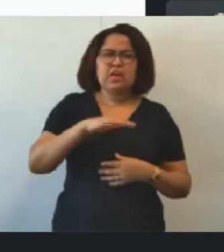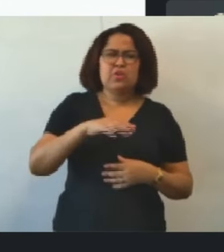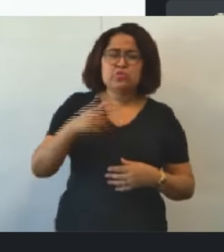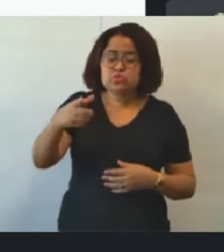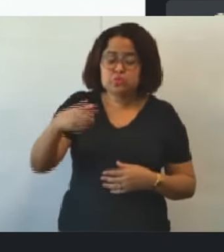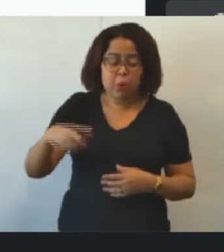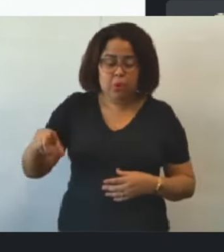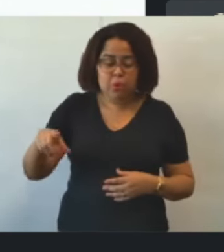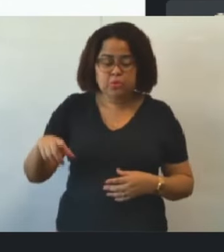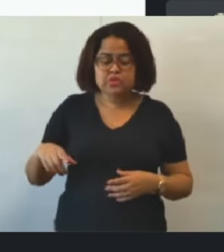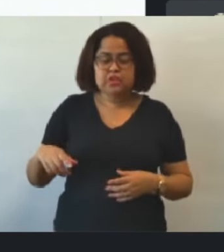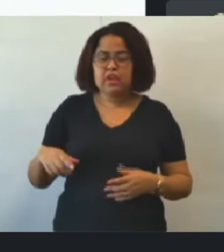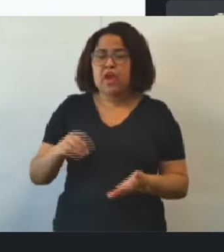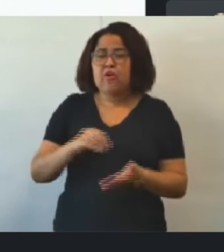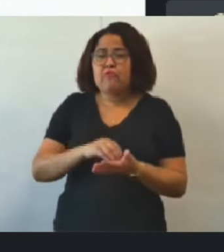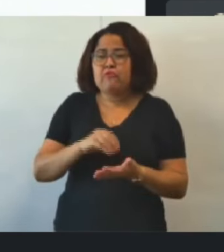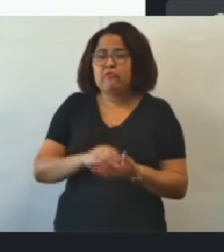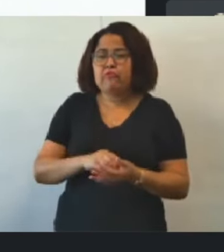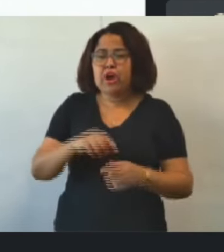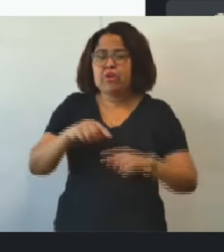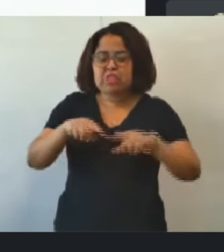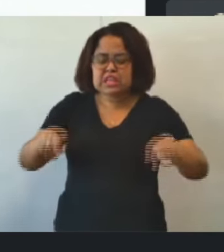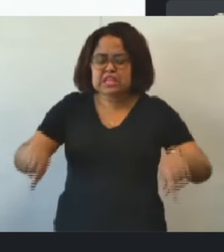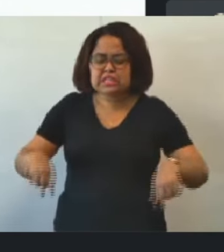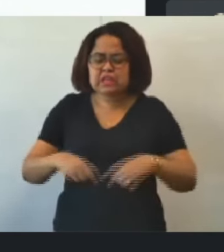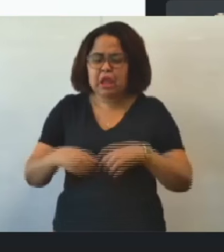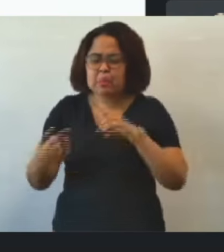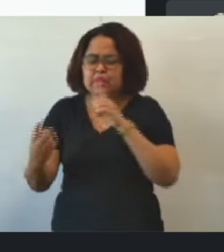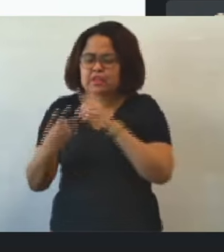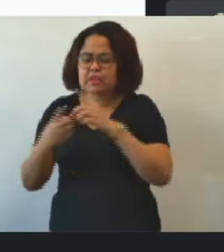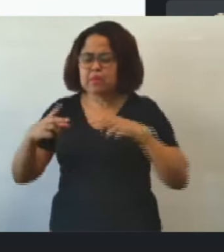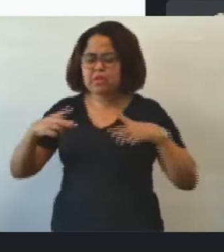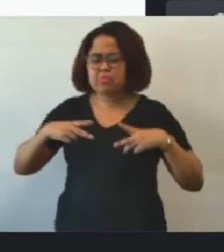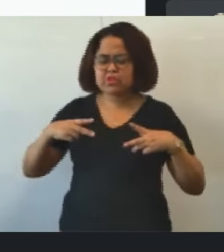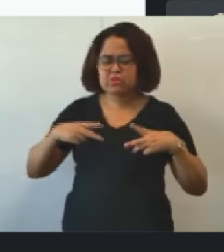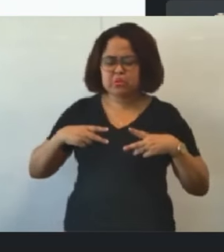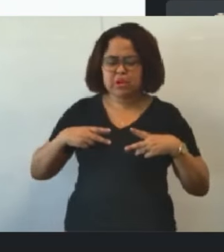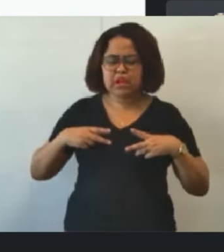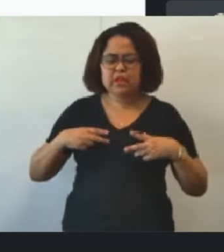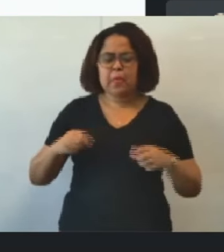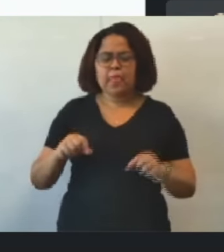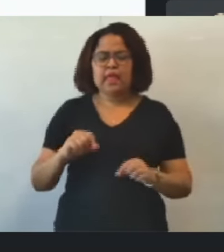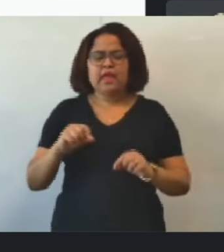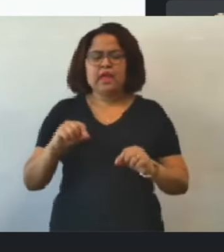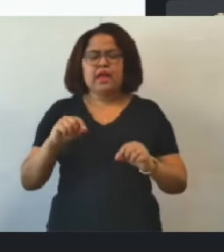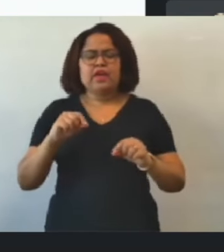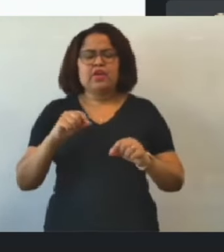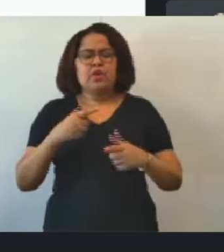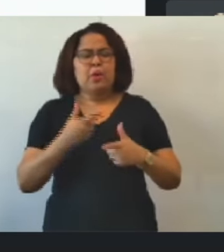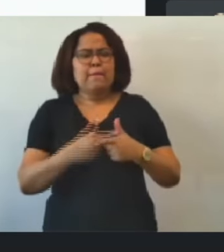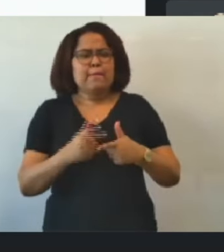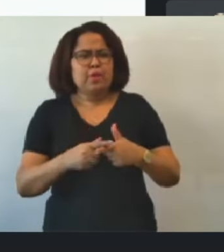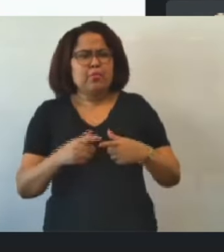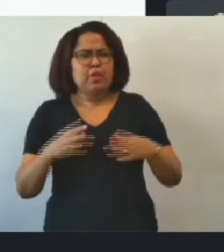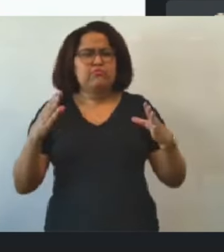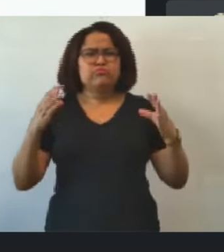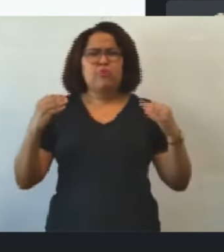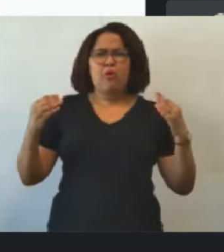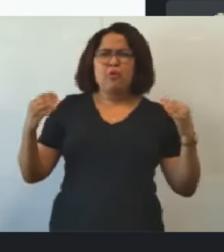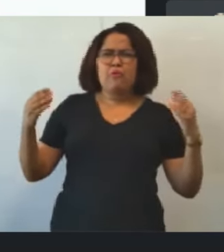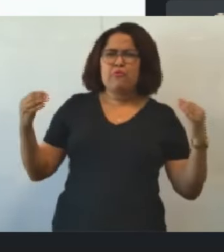de salas suficientes para atendimentos privados, falta de isolamento acústico, problemas de conforto térmico,